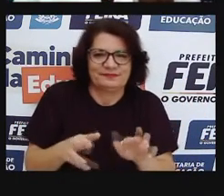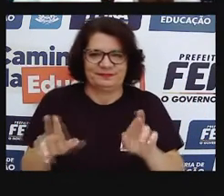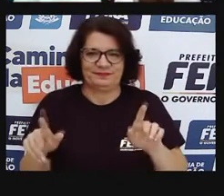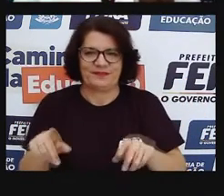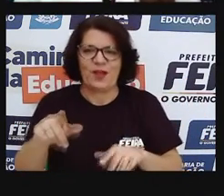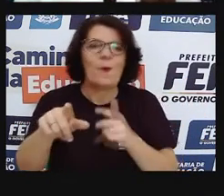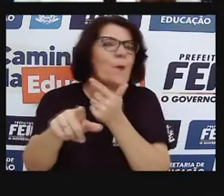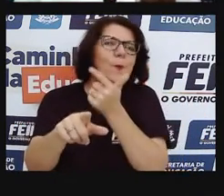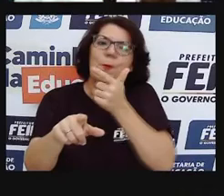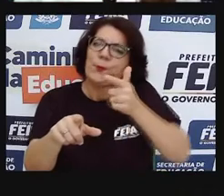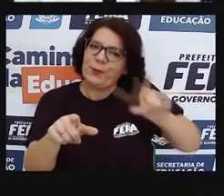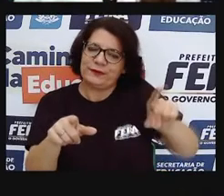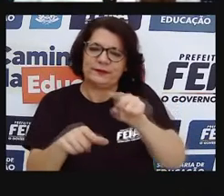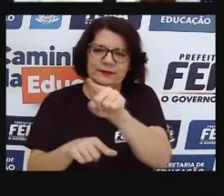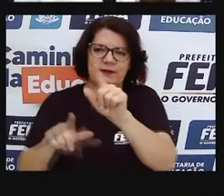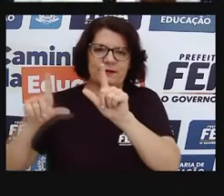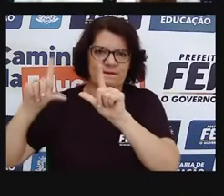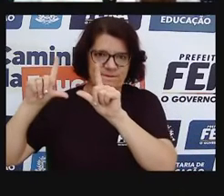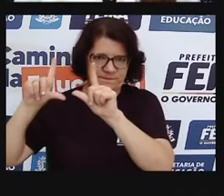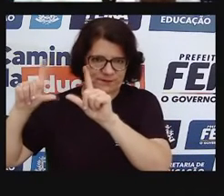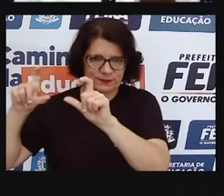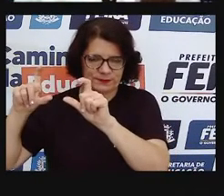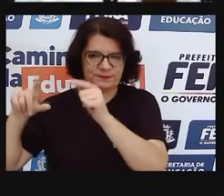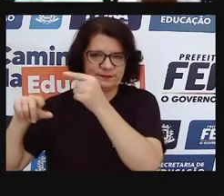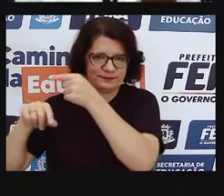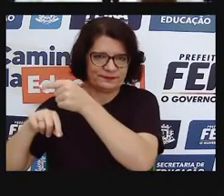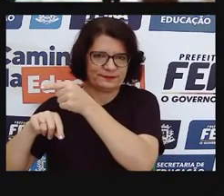E aí, gente, eu trago essa imagem pra vocês.